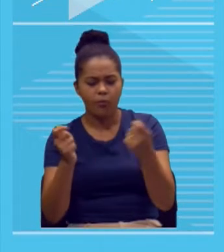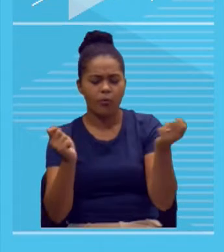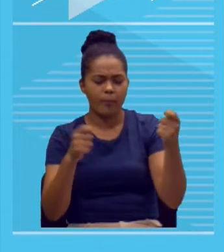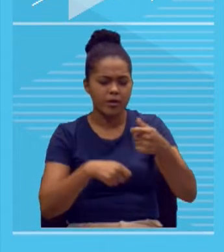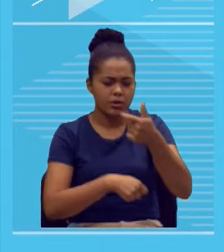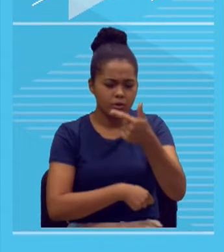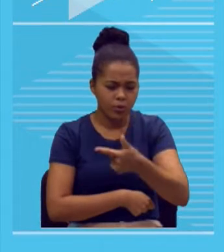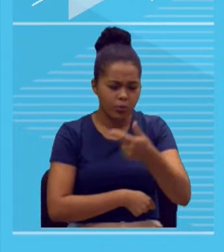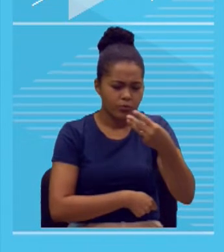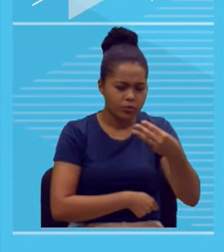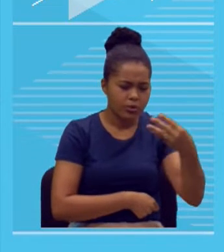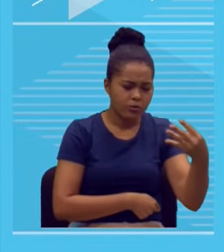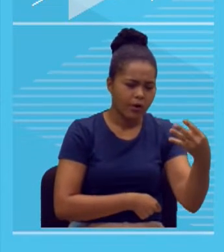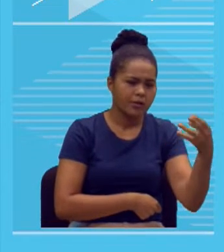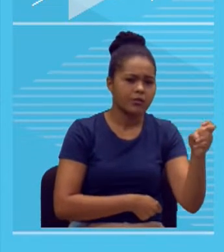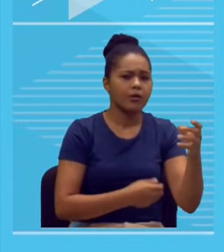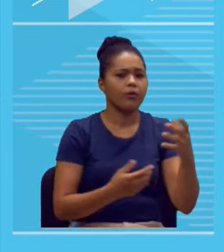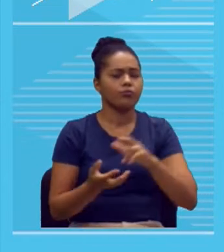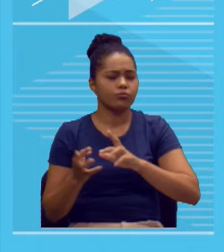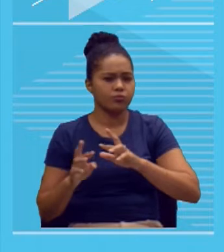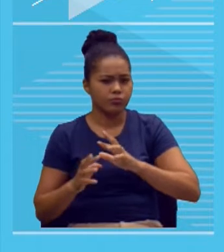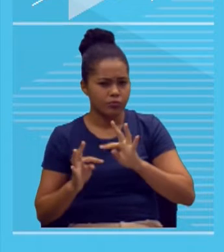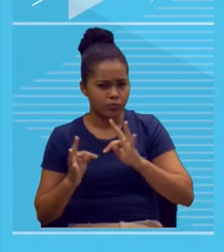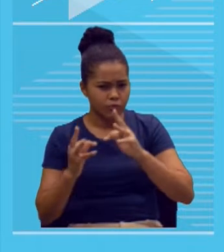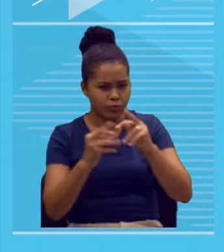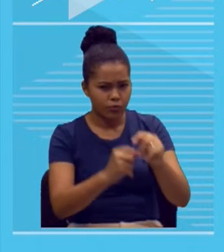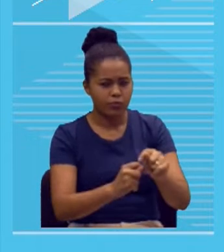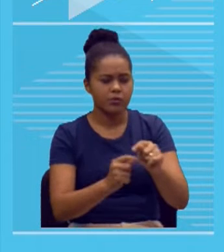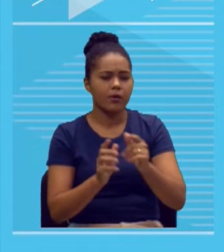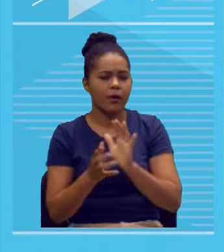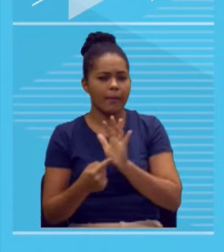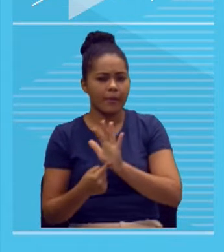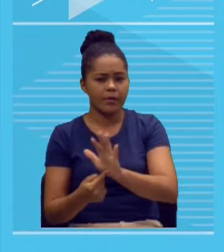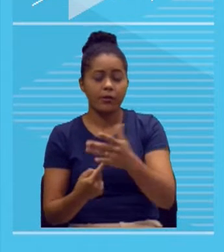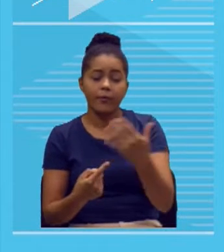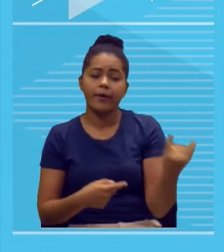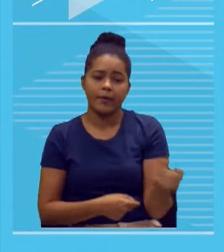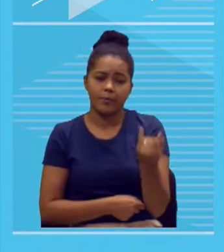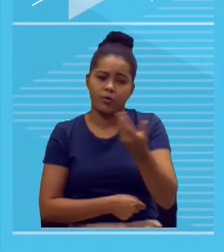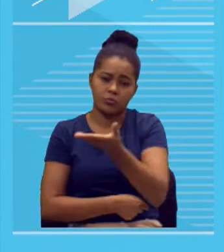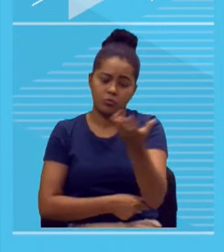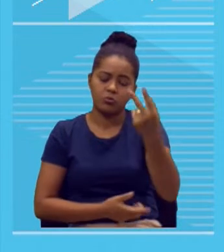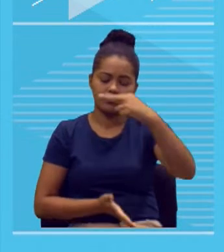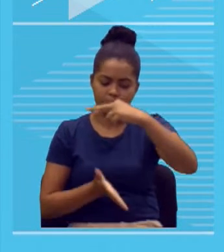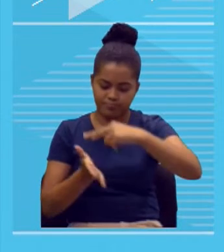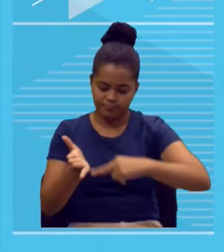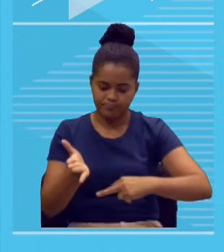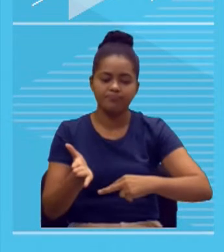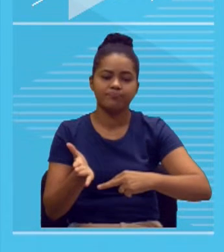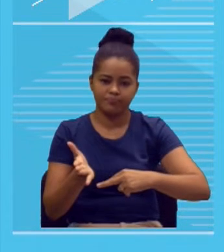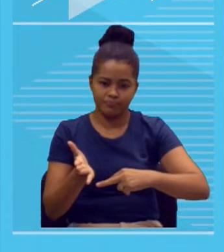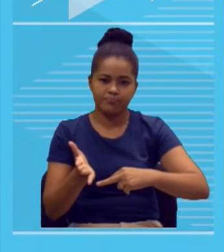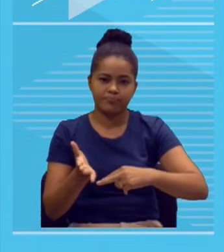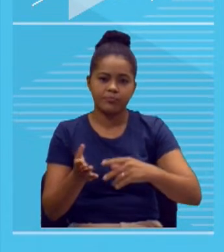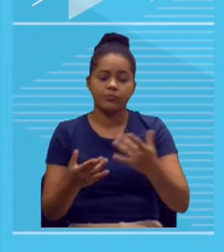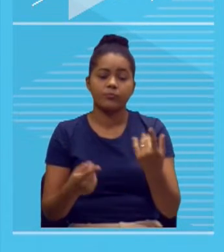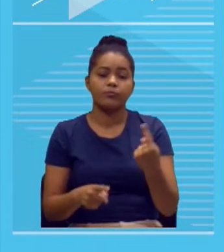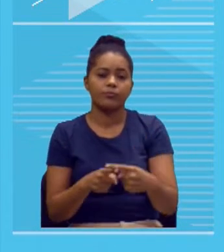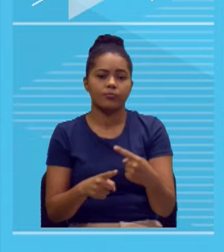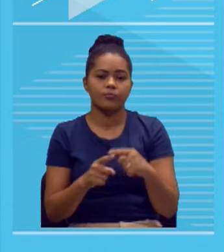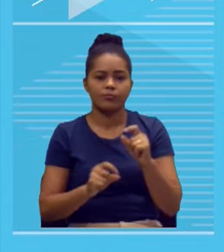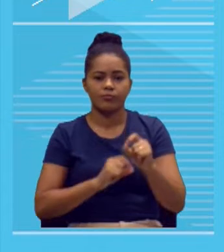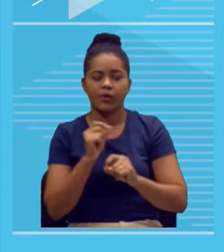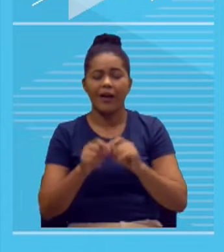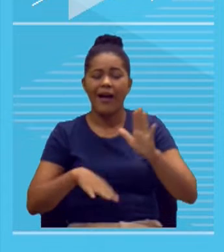importante ler esse caderno do estudante, esse caderninho de redação, porque normalmente eles apresentam